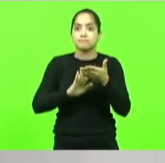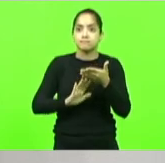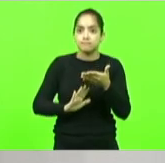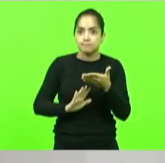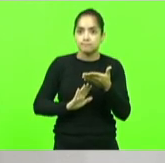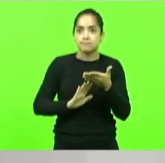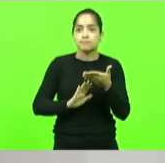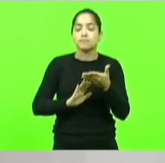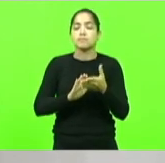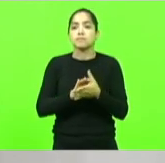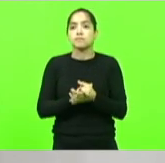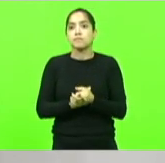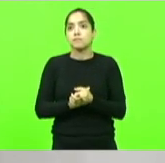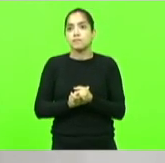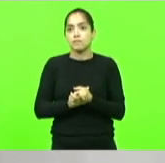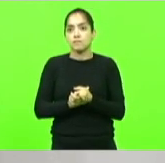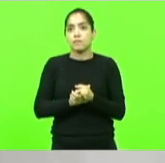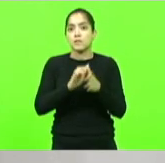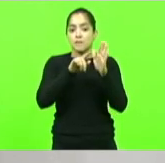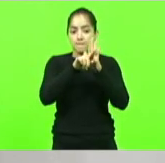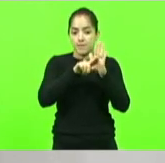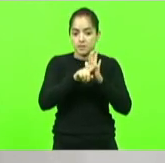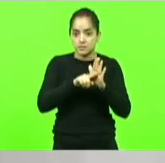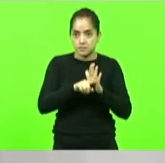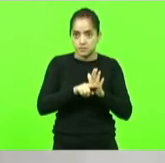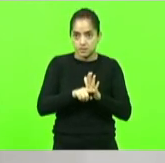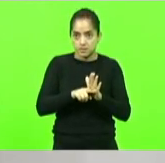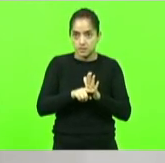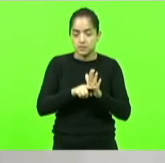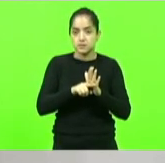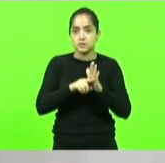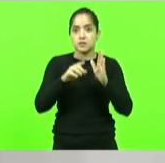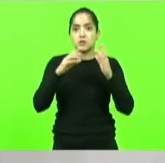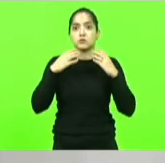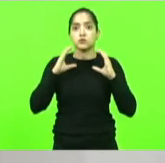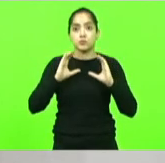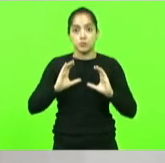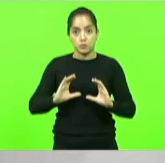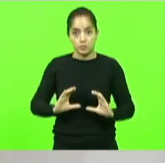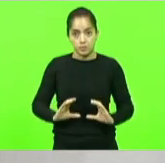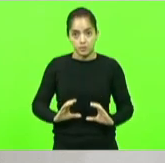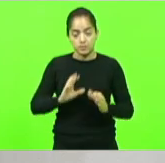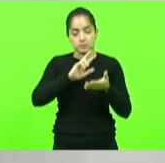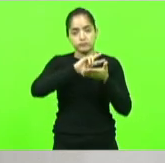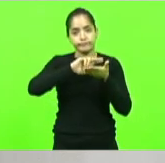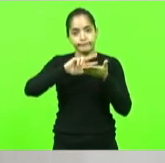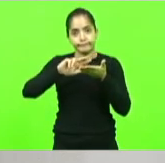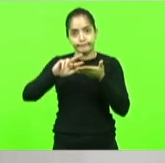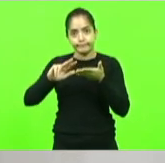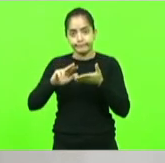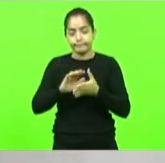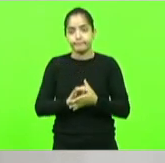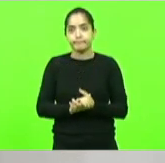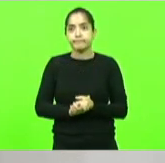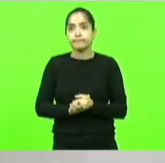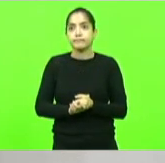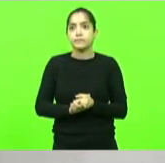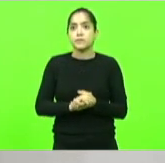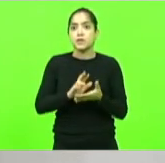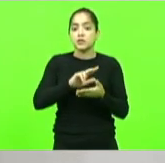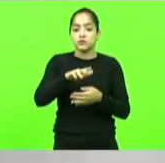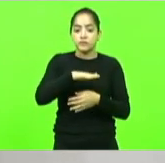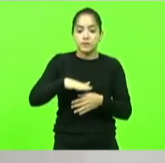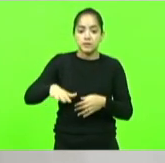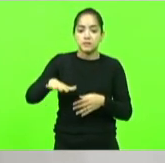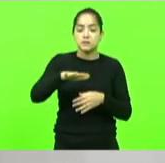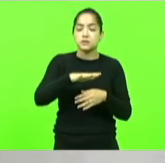psicológica na pesquisa e intervenção sobre o comportamento humano dentre outros nos diferentes campos